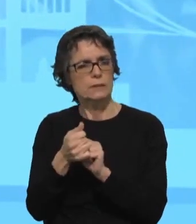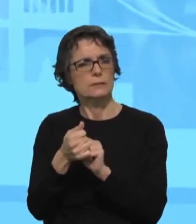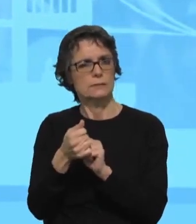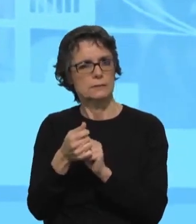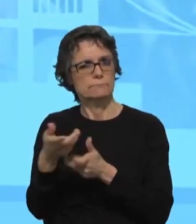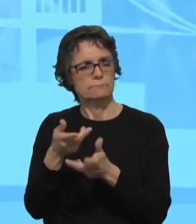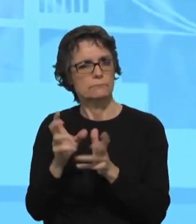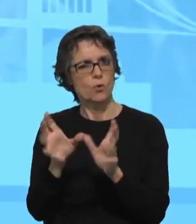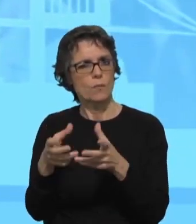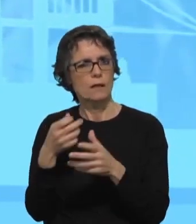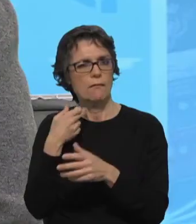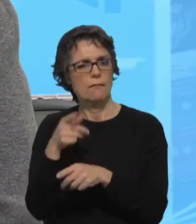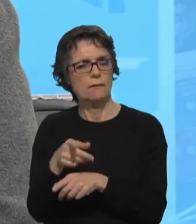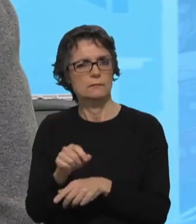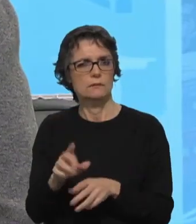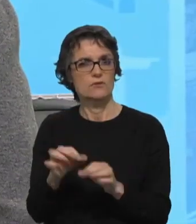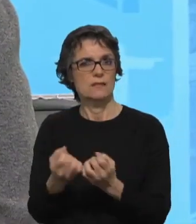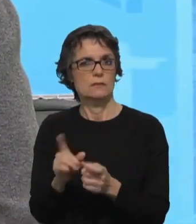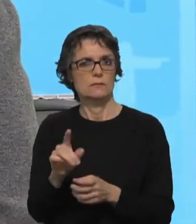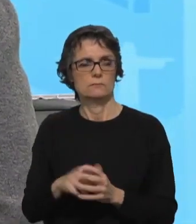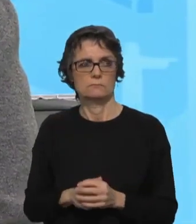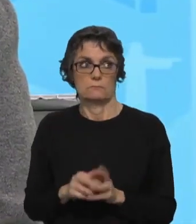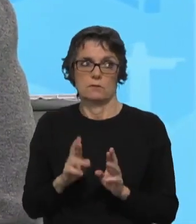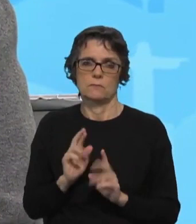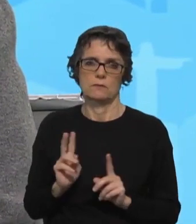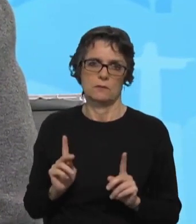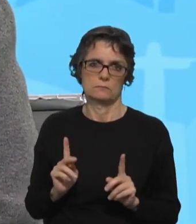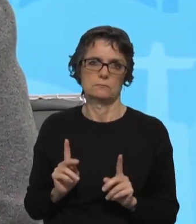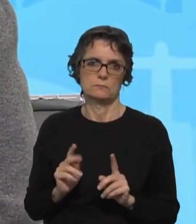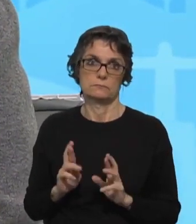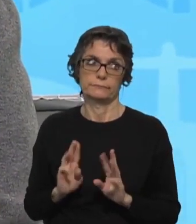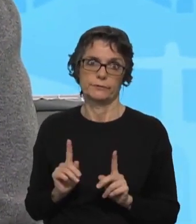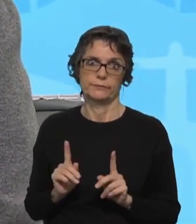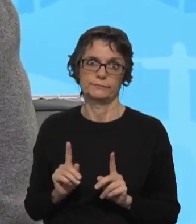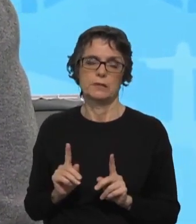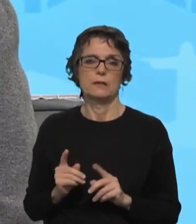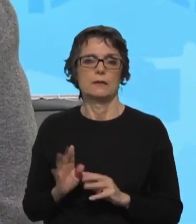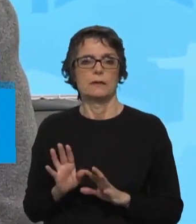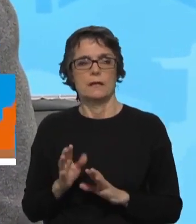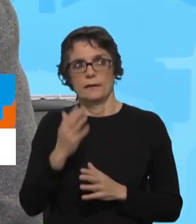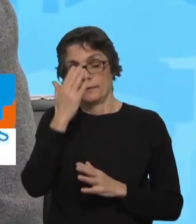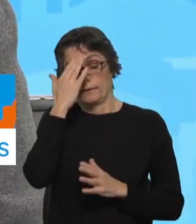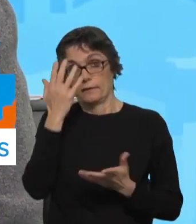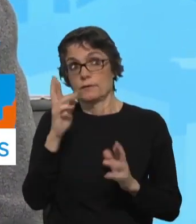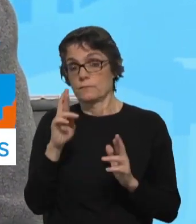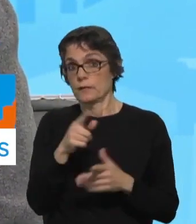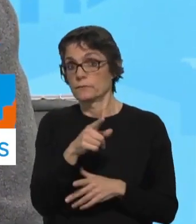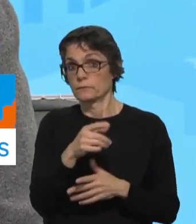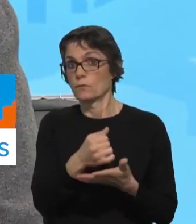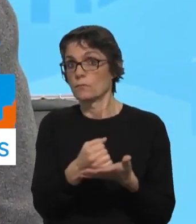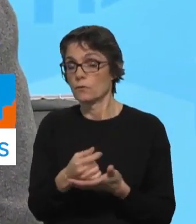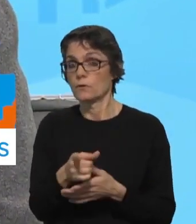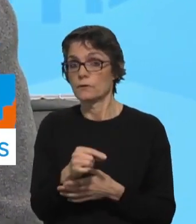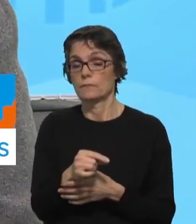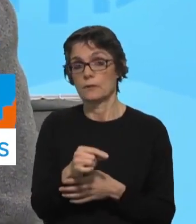pequenas na nossa sociedade. Espero que não. Quero crer que com o apoio e com a sensibilidade que os